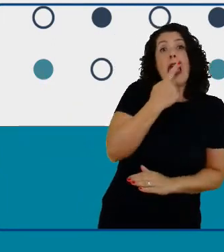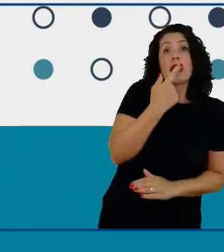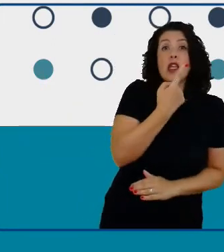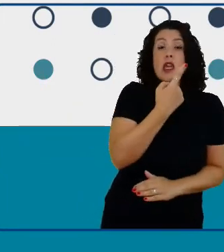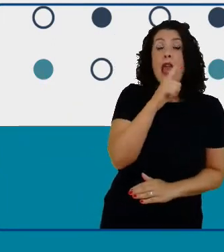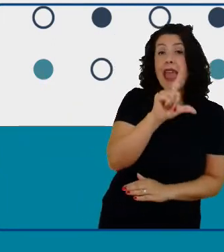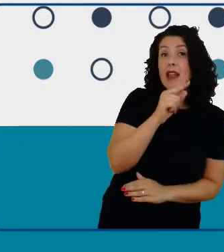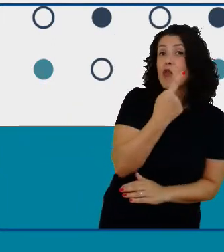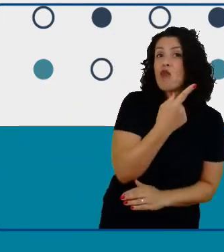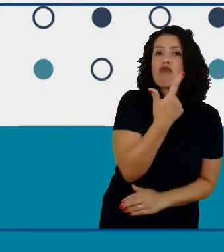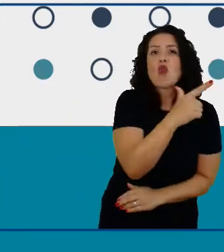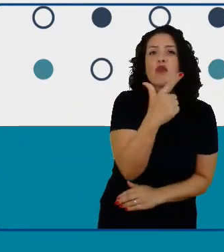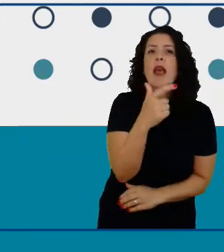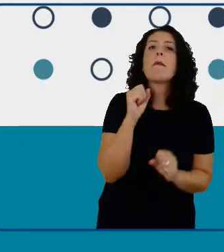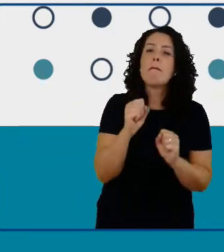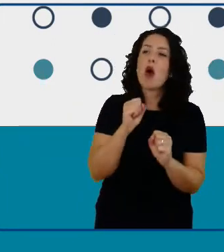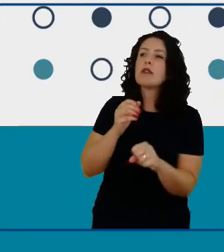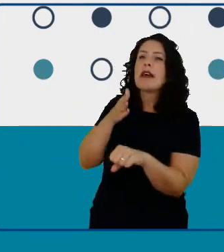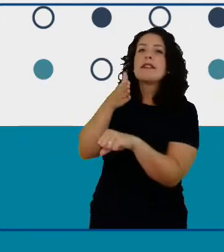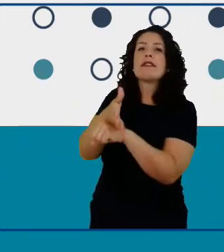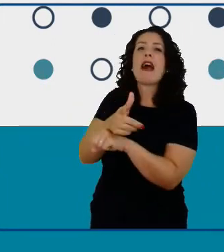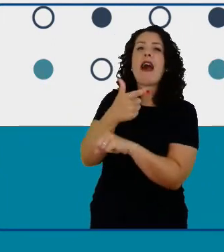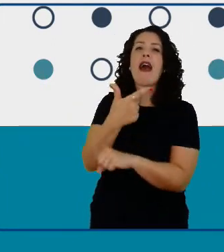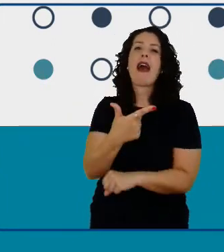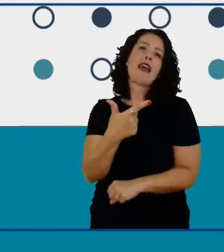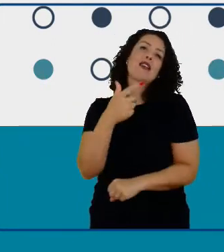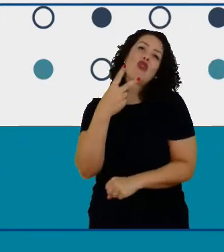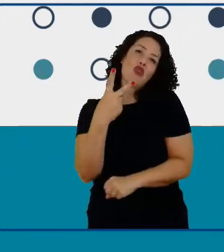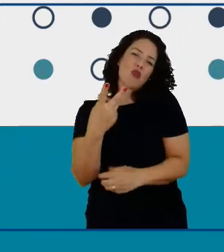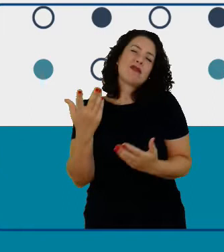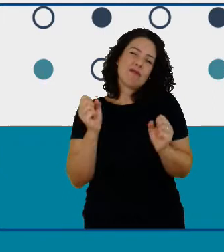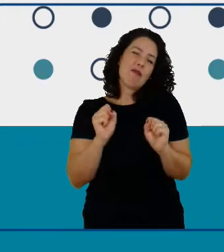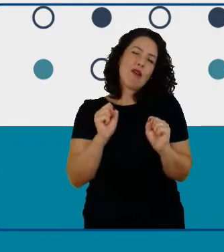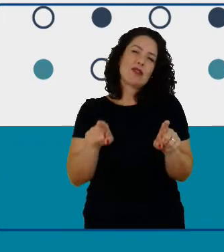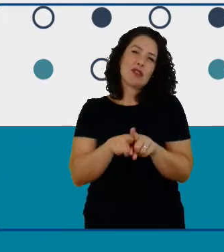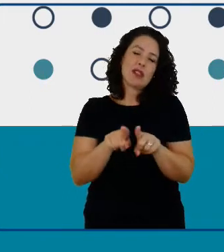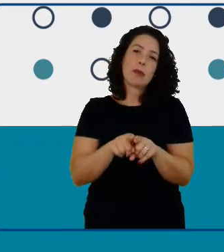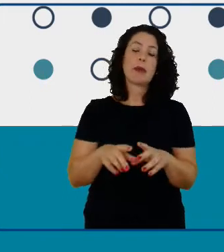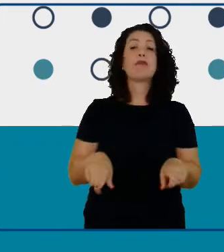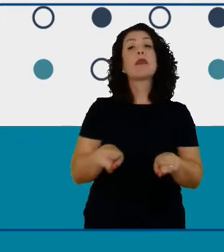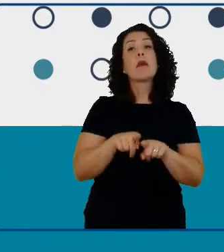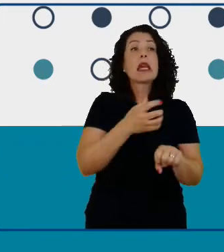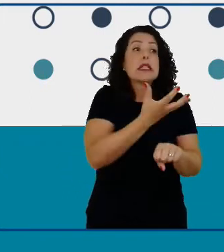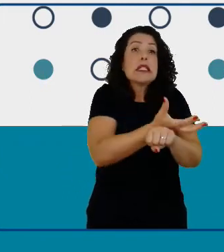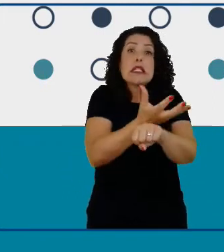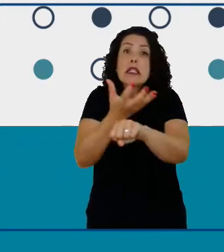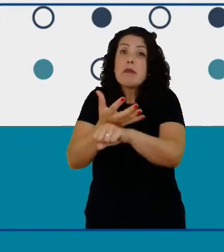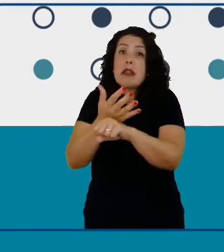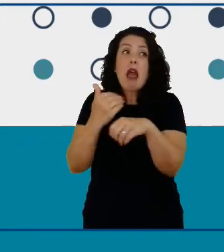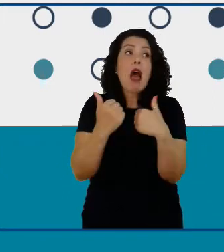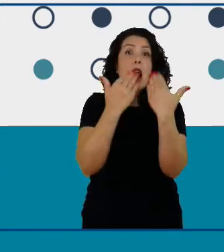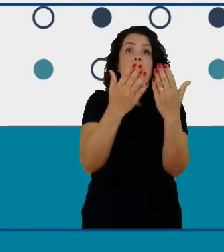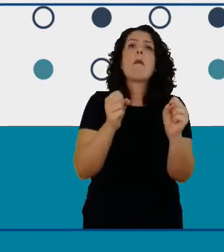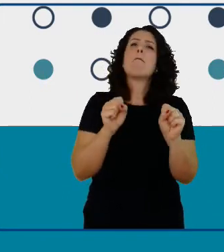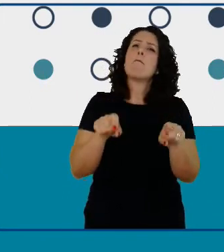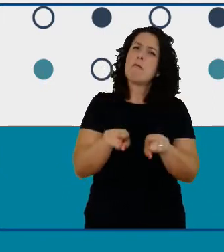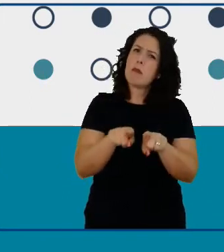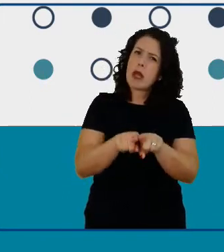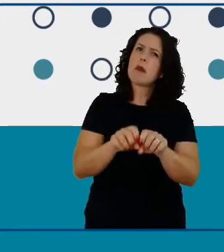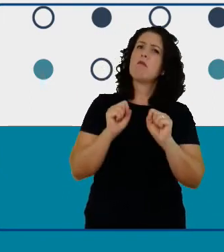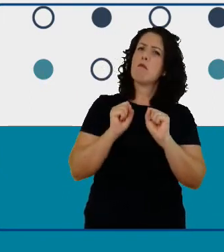relevante para além do uso das disciplinas STEM pode ser uma oportunidade para trabalhar